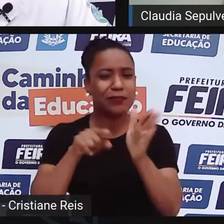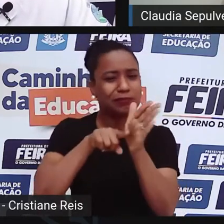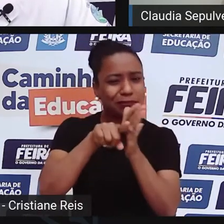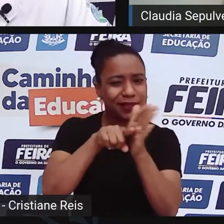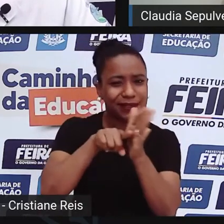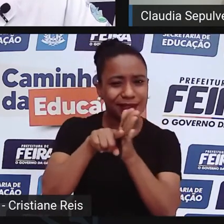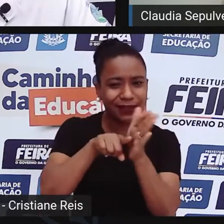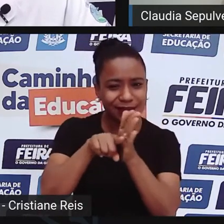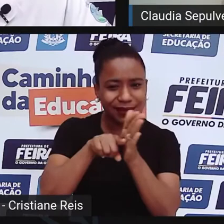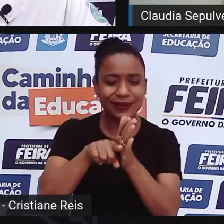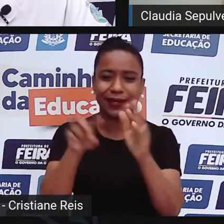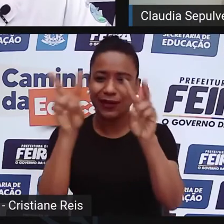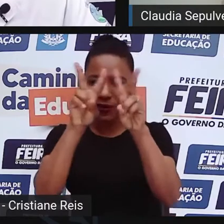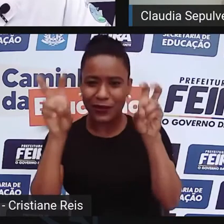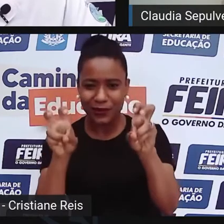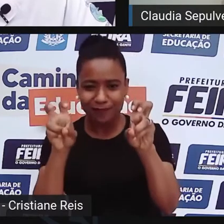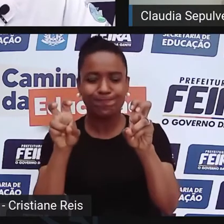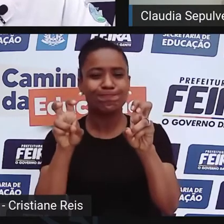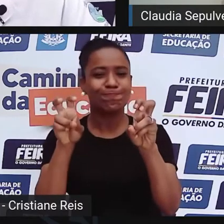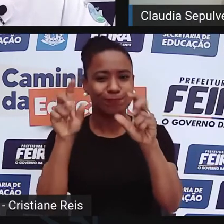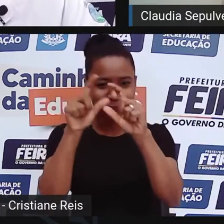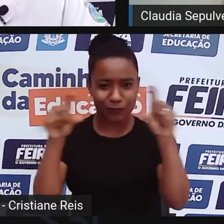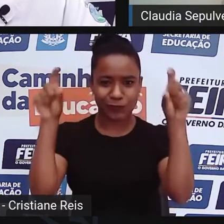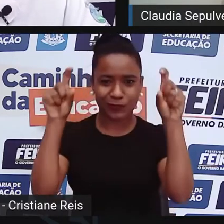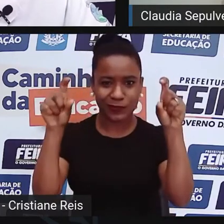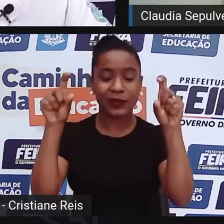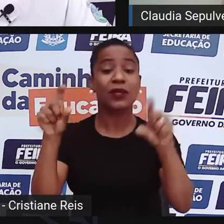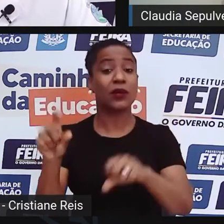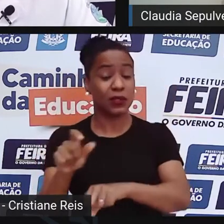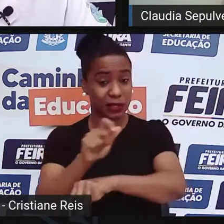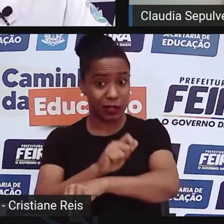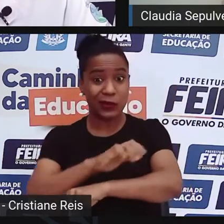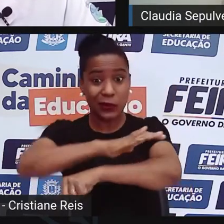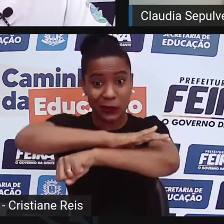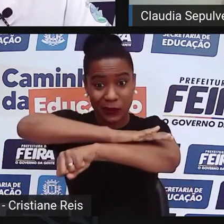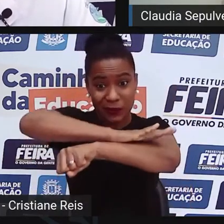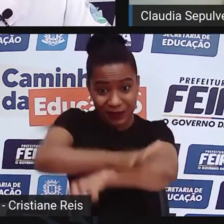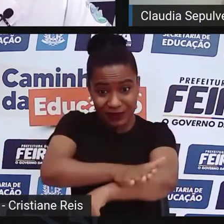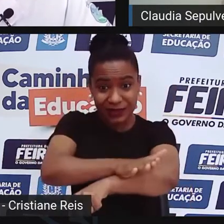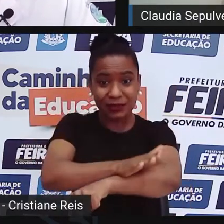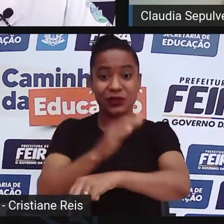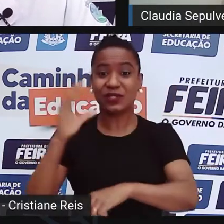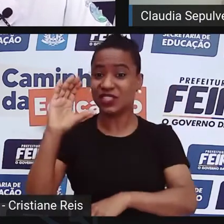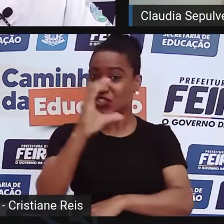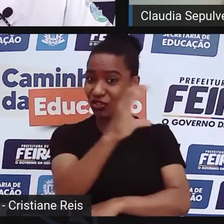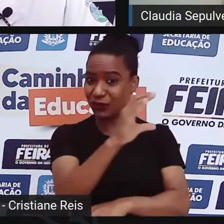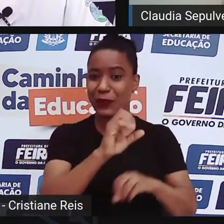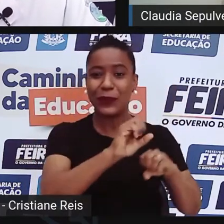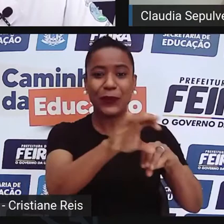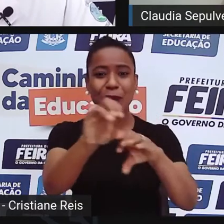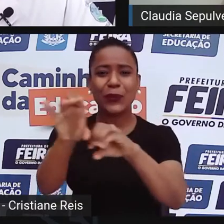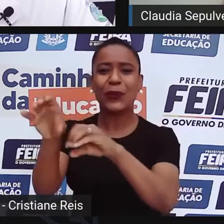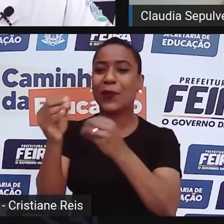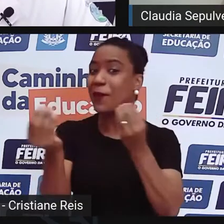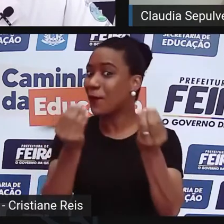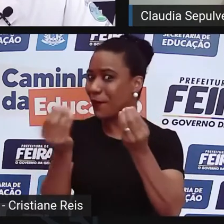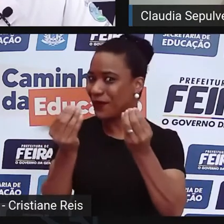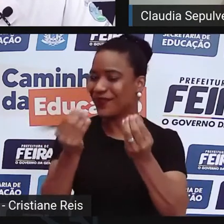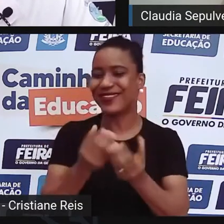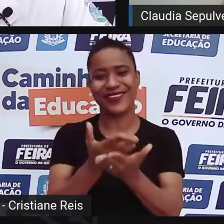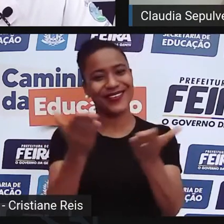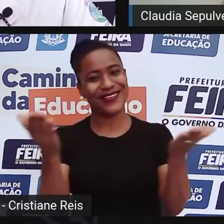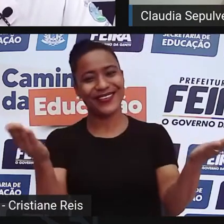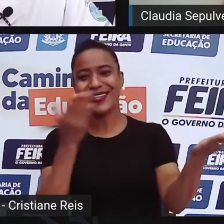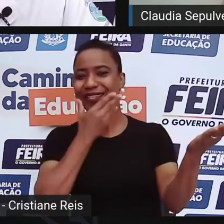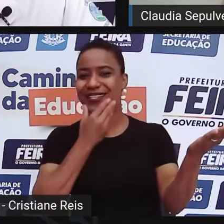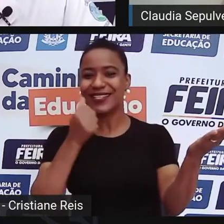sobre o racismo, sobre o racismo científico e ensinar sobre isso. Olá, meninas e meninos do nono